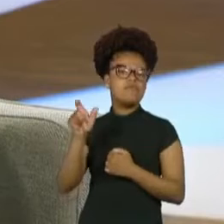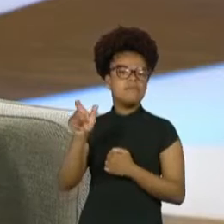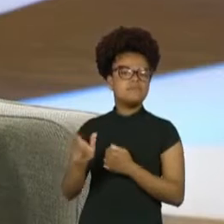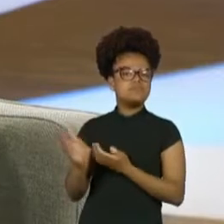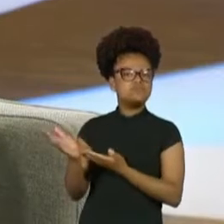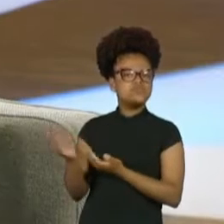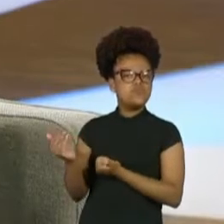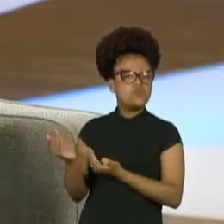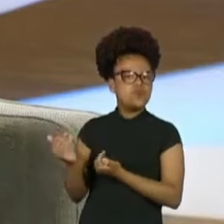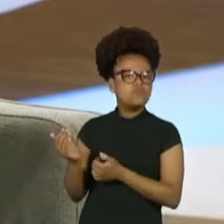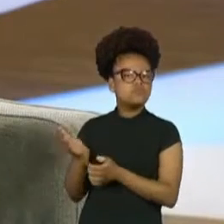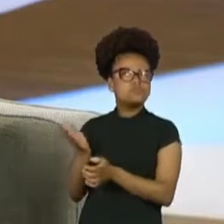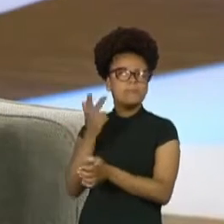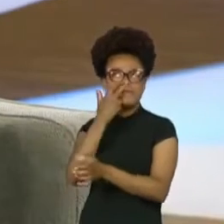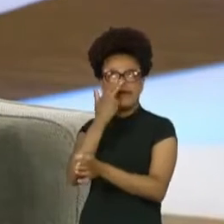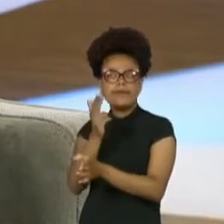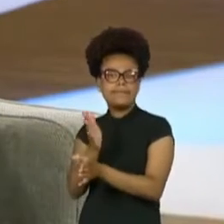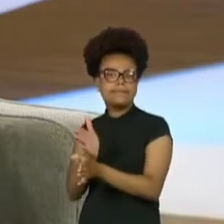sei lá,